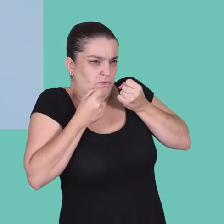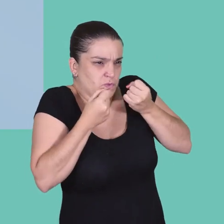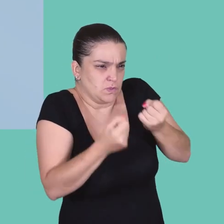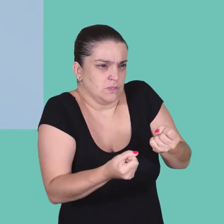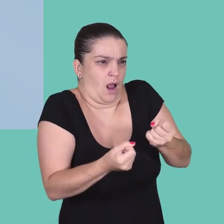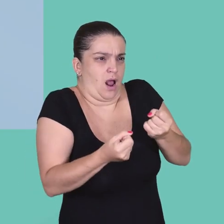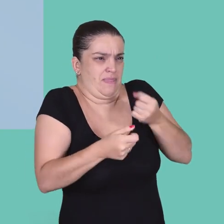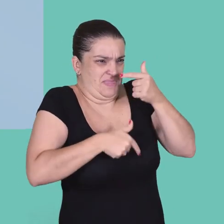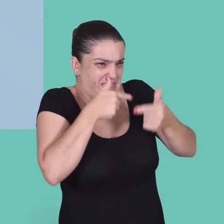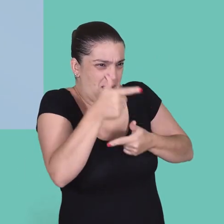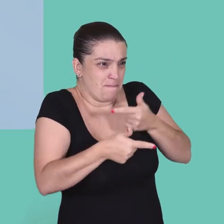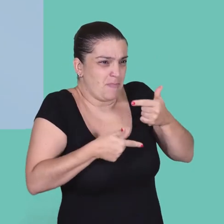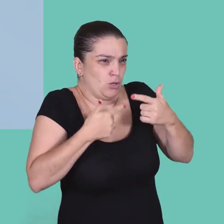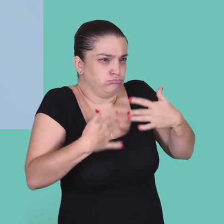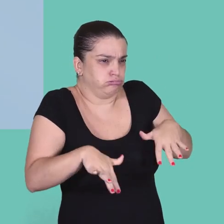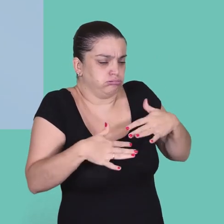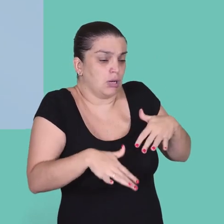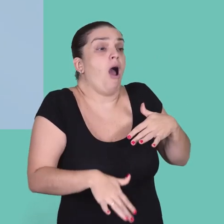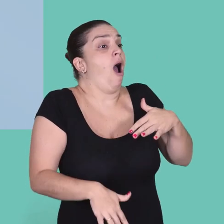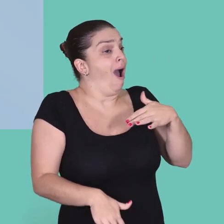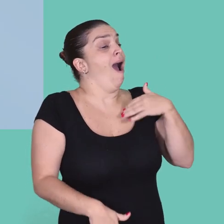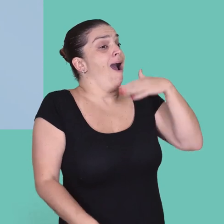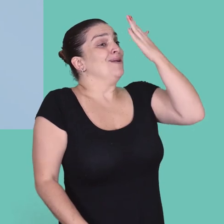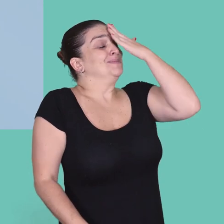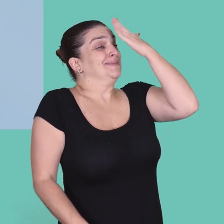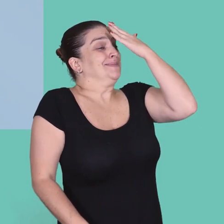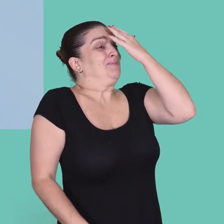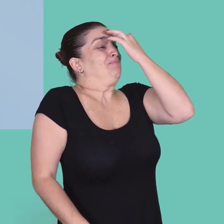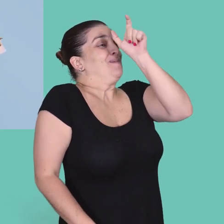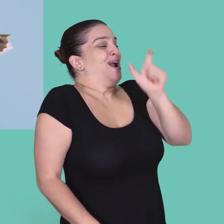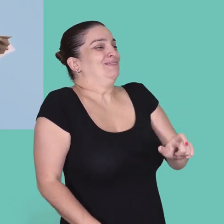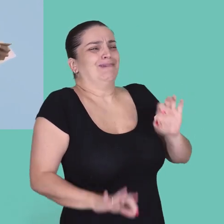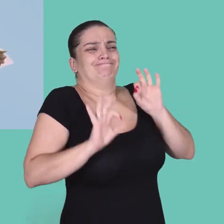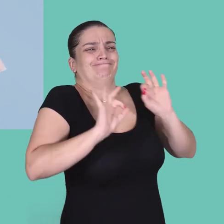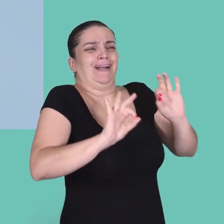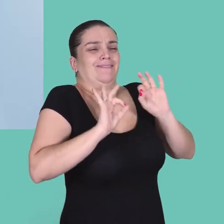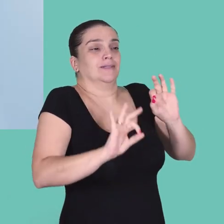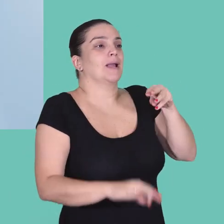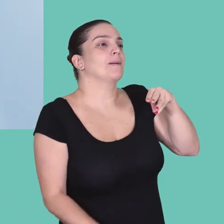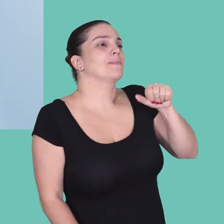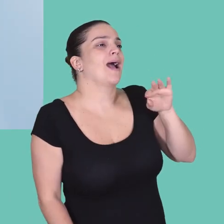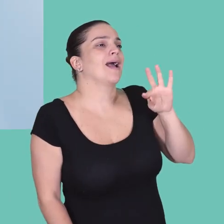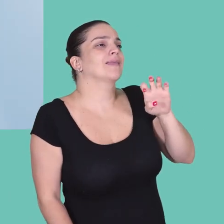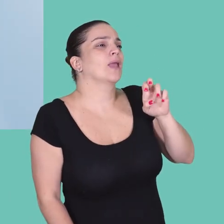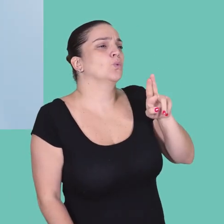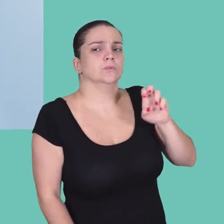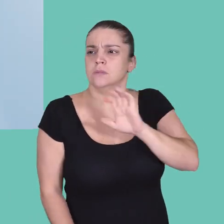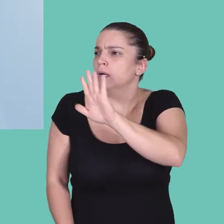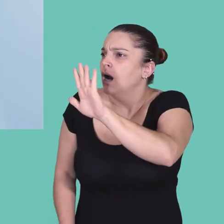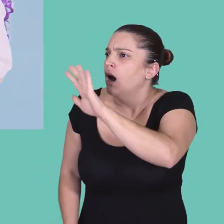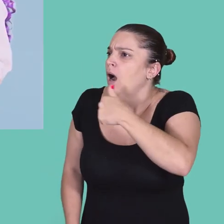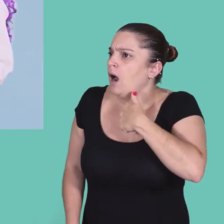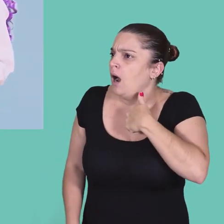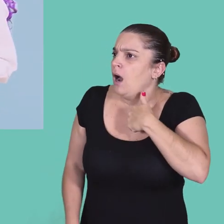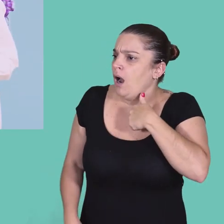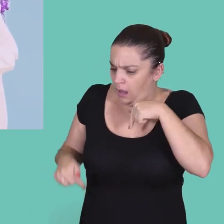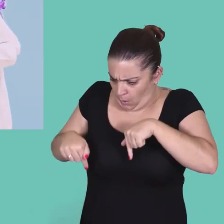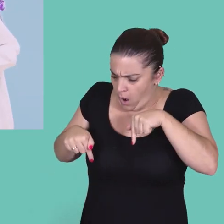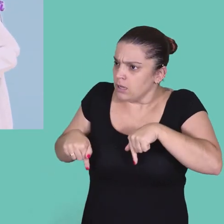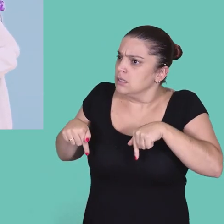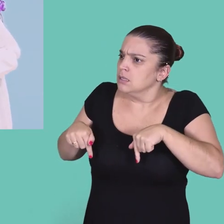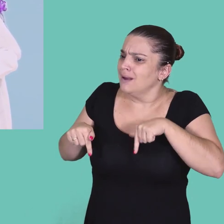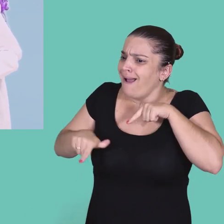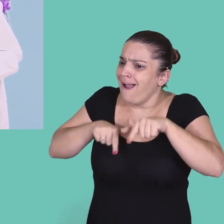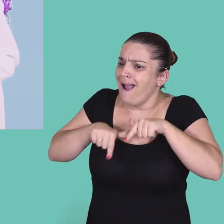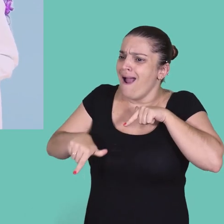criatividade, esforçada, que trabalha muito, tenho a pessoa perfeita. Mateus.